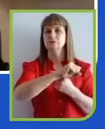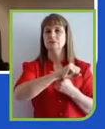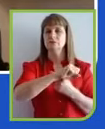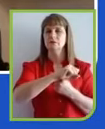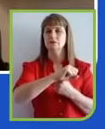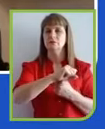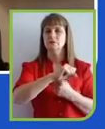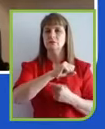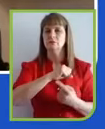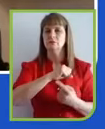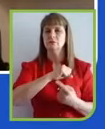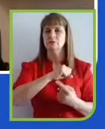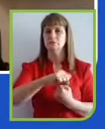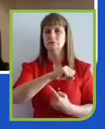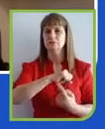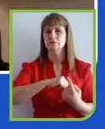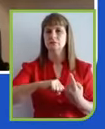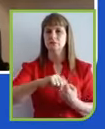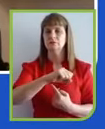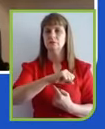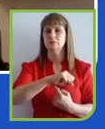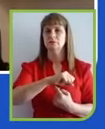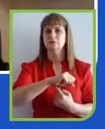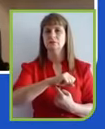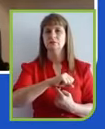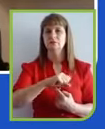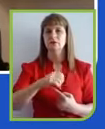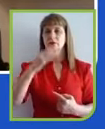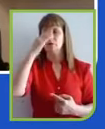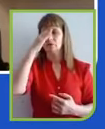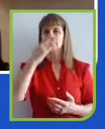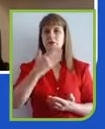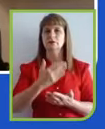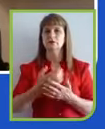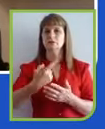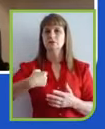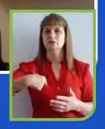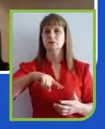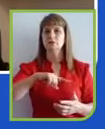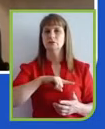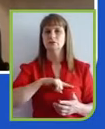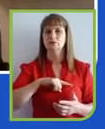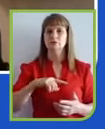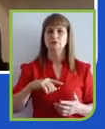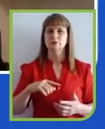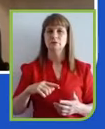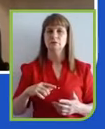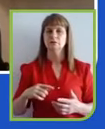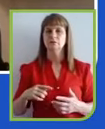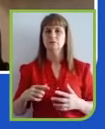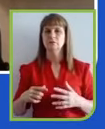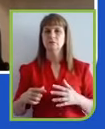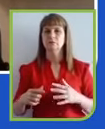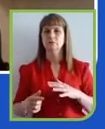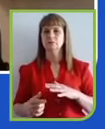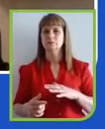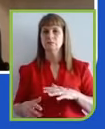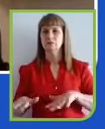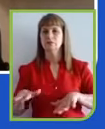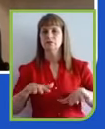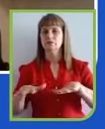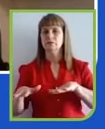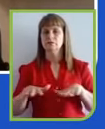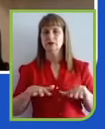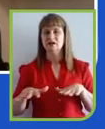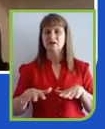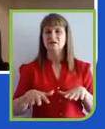Eu acredito que nós estamos aí num movimento onde muito e necessariamente